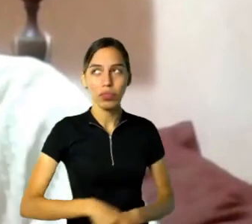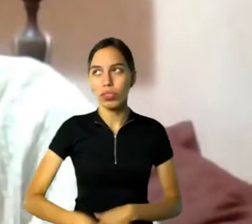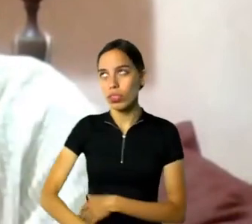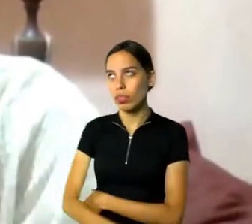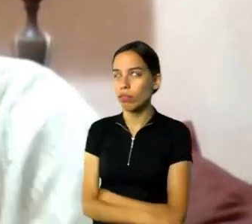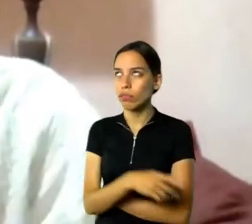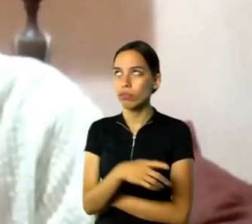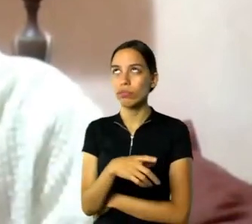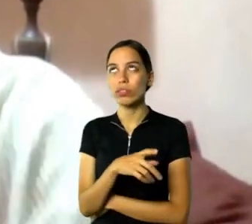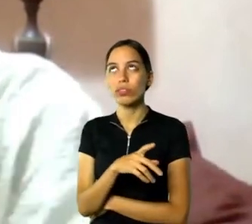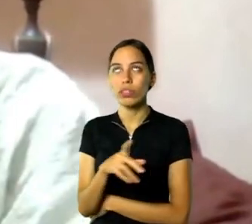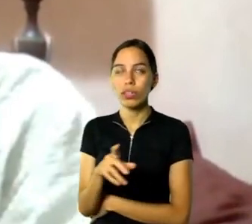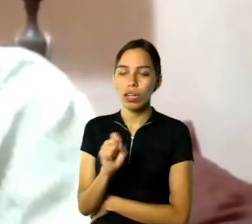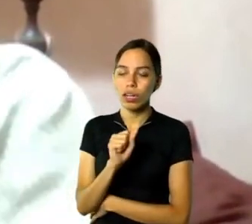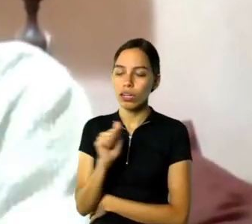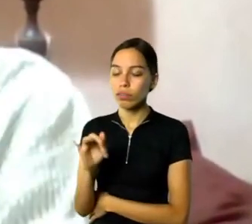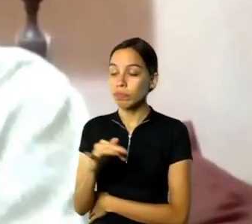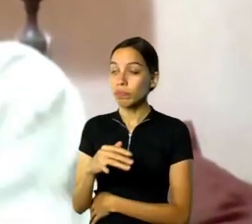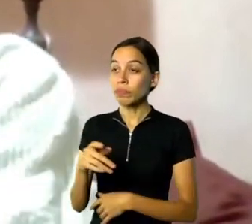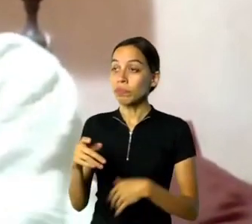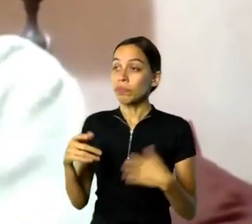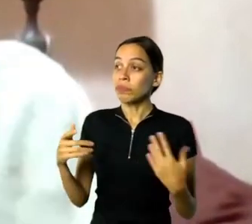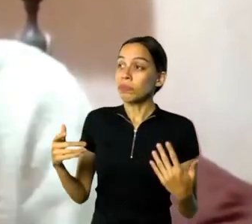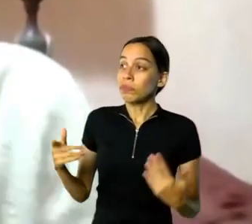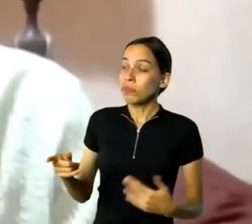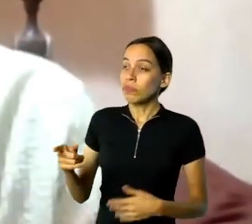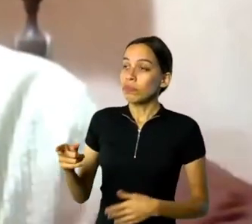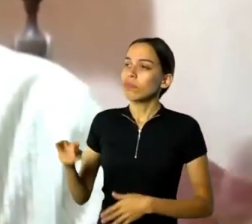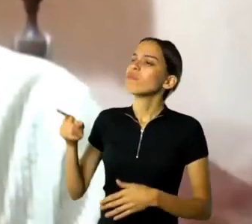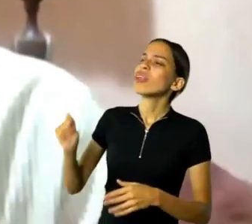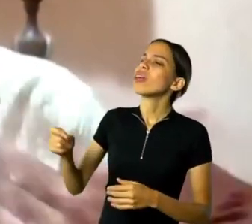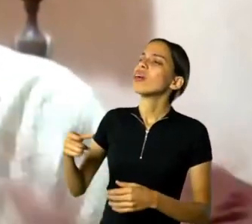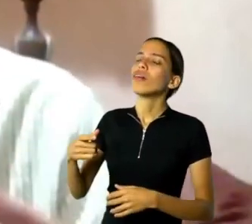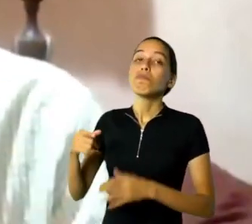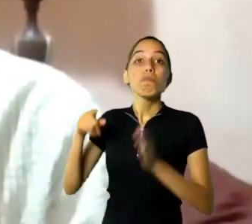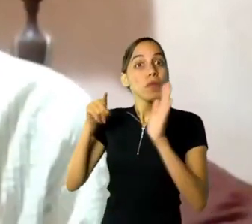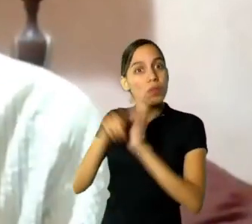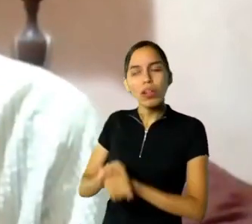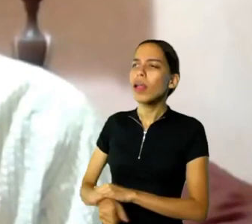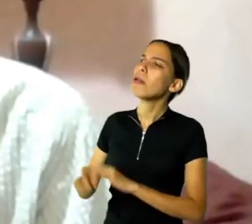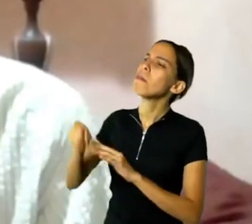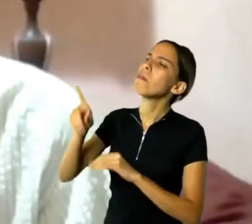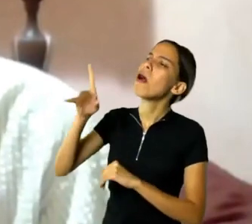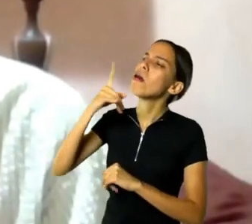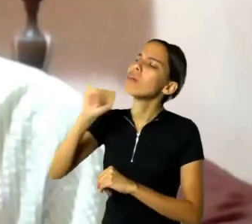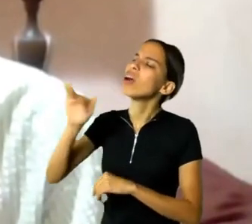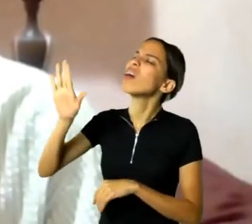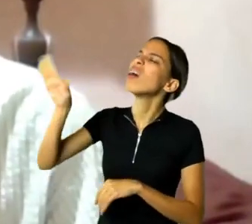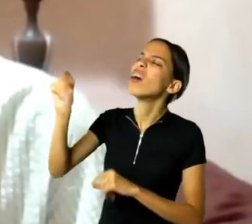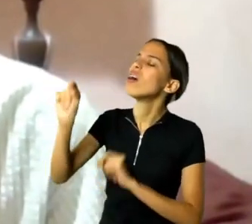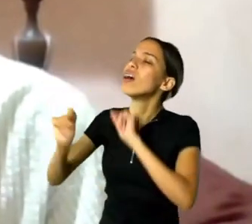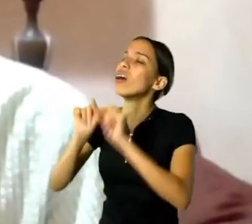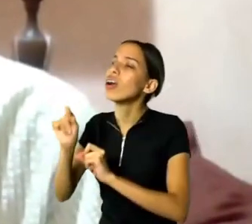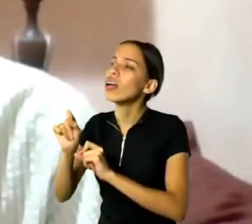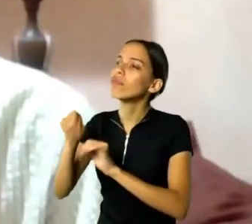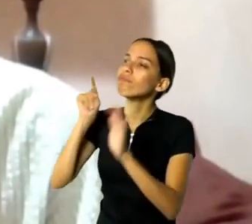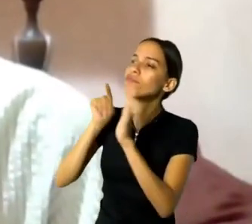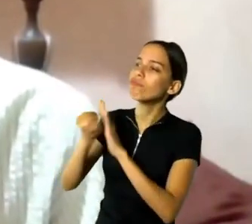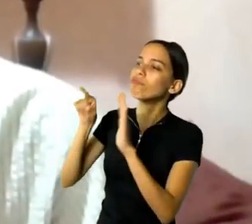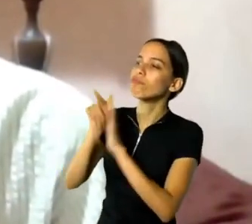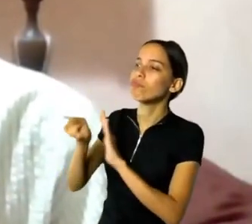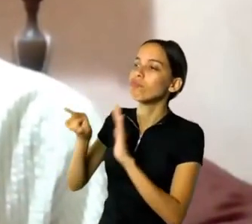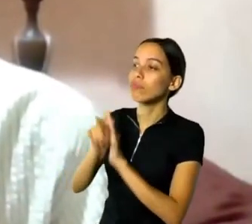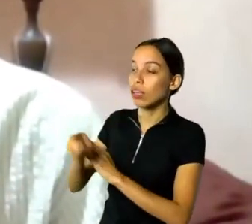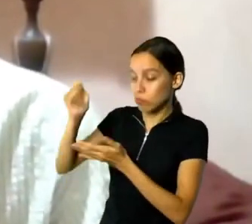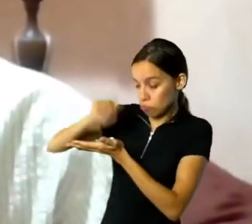falar, o que você sabe sobre ele nessa parte, nessa parte, e acabou que ele sabia coisas mesmo que foram relevantes para essa história.